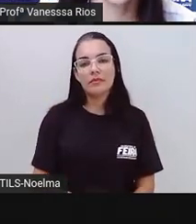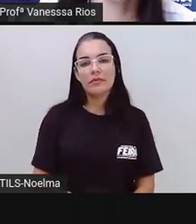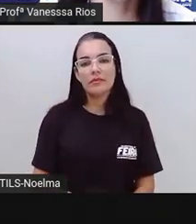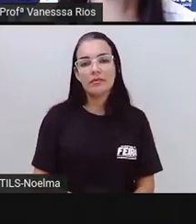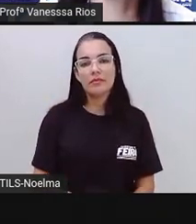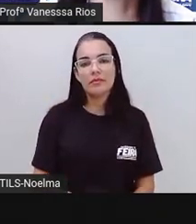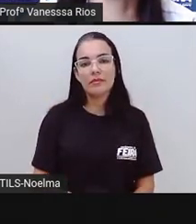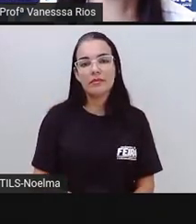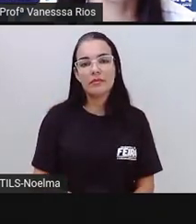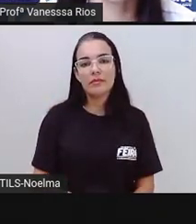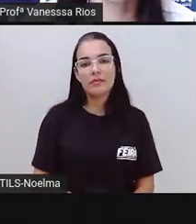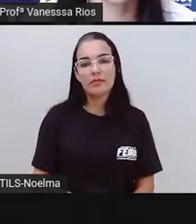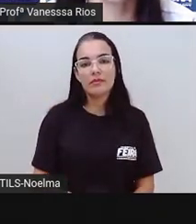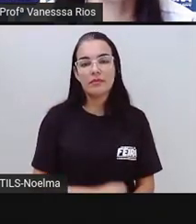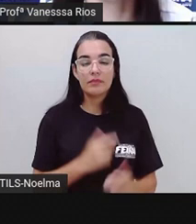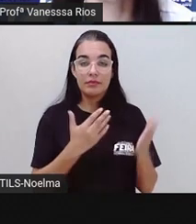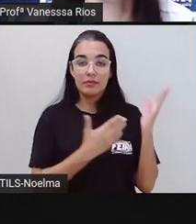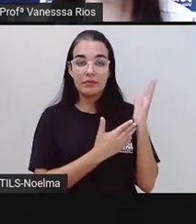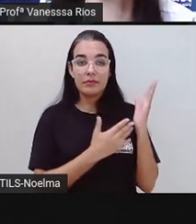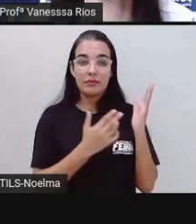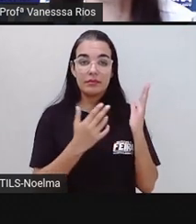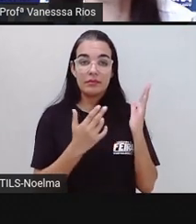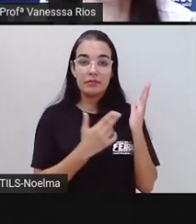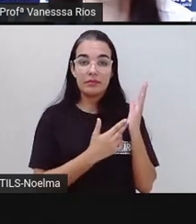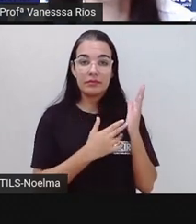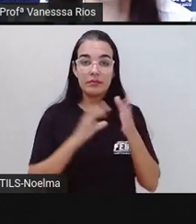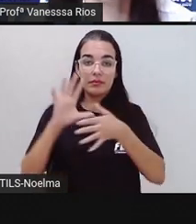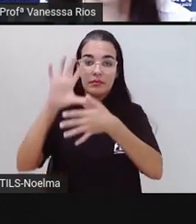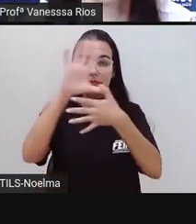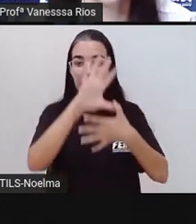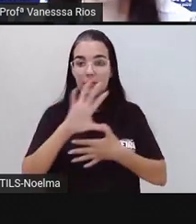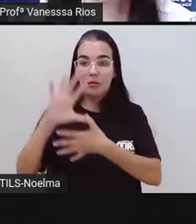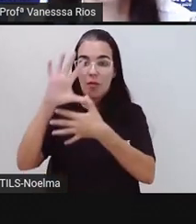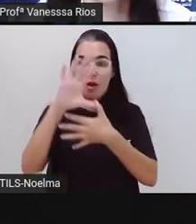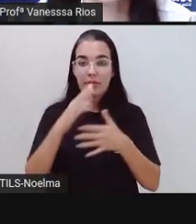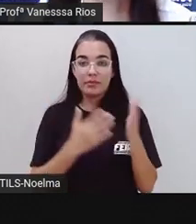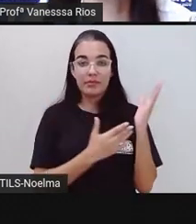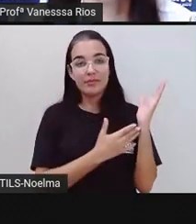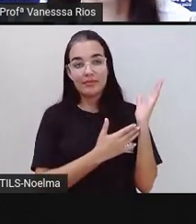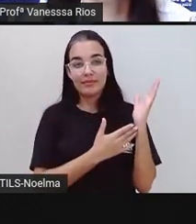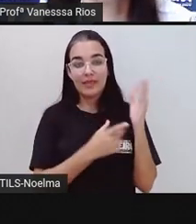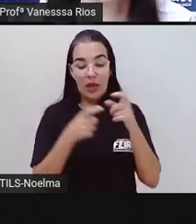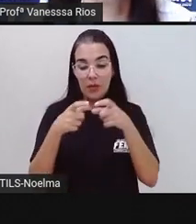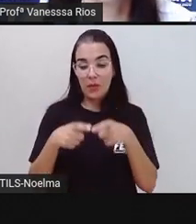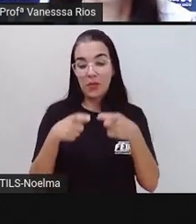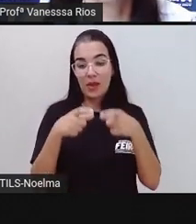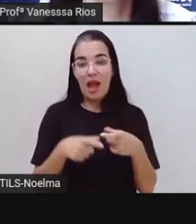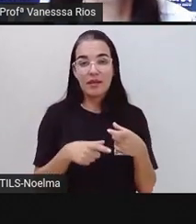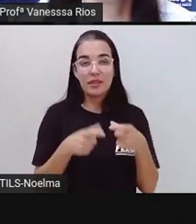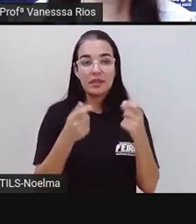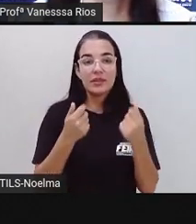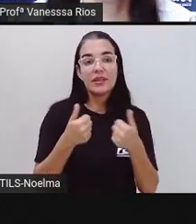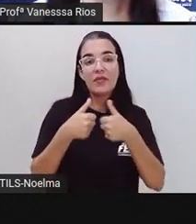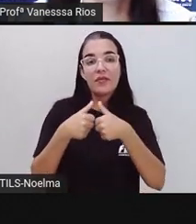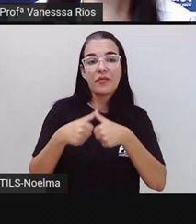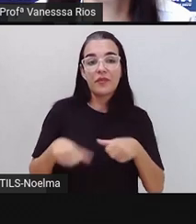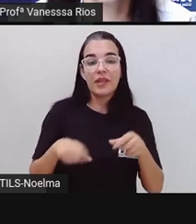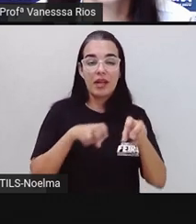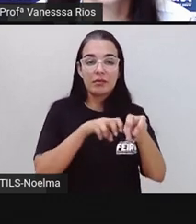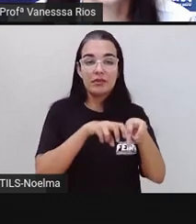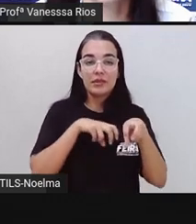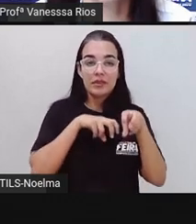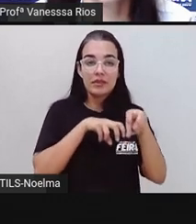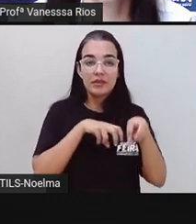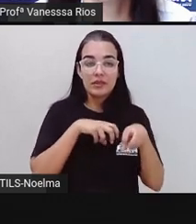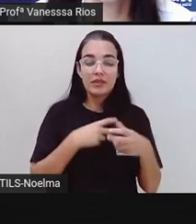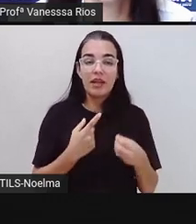E há para trás essa imagem aí que mostra justamente a localização desse